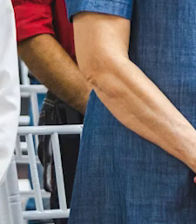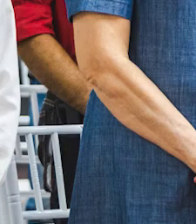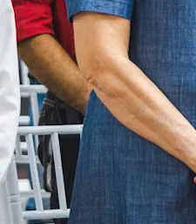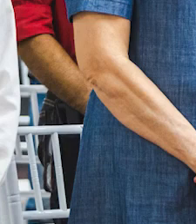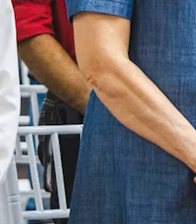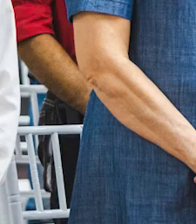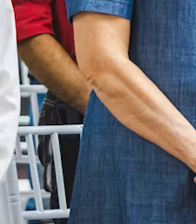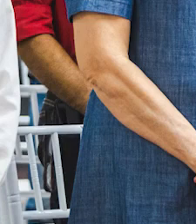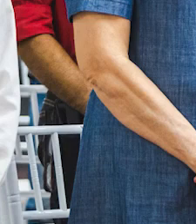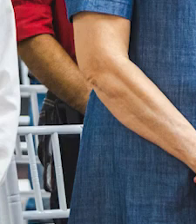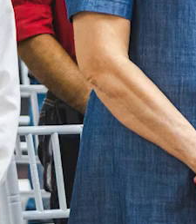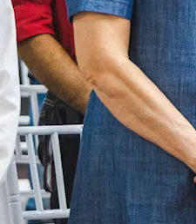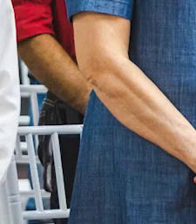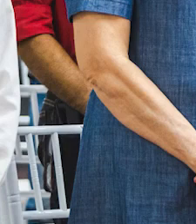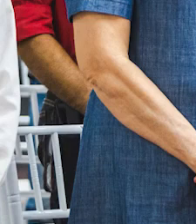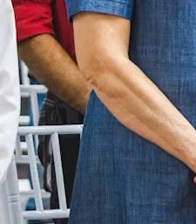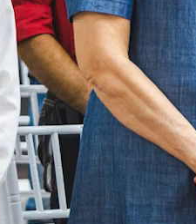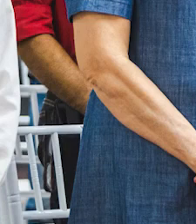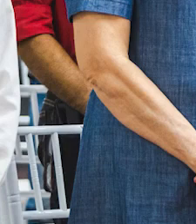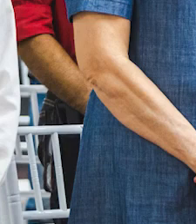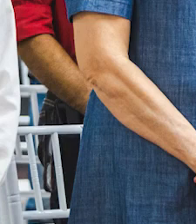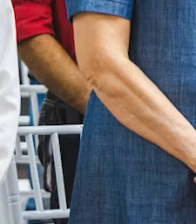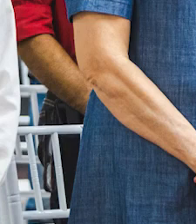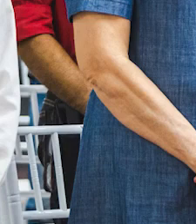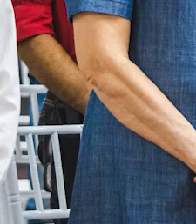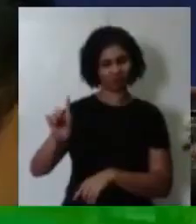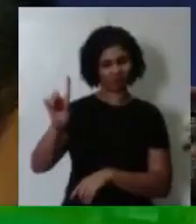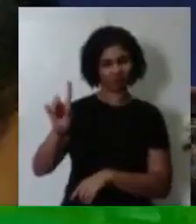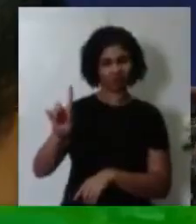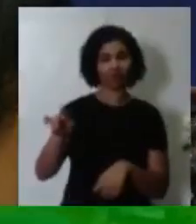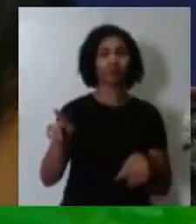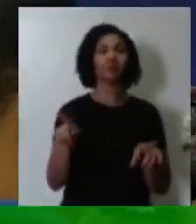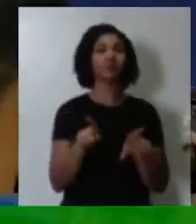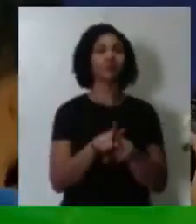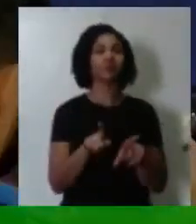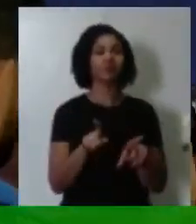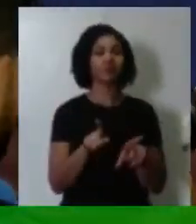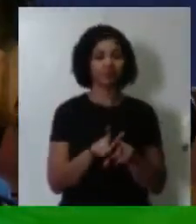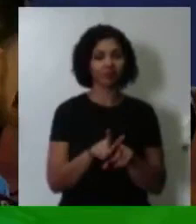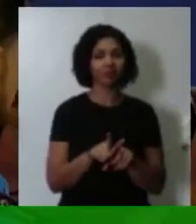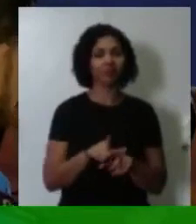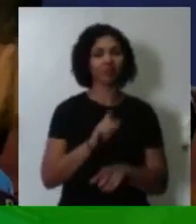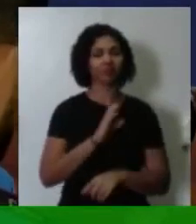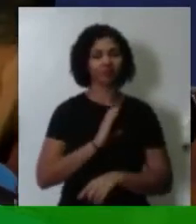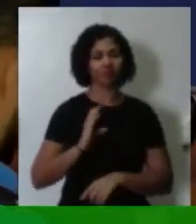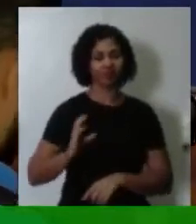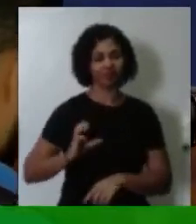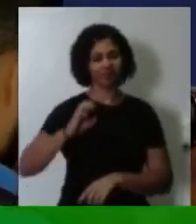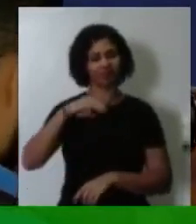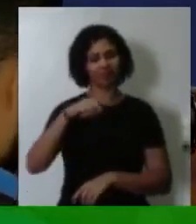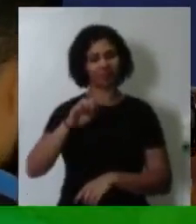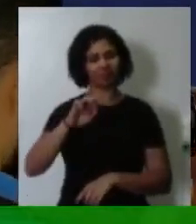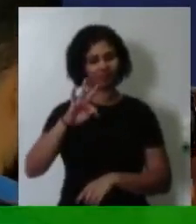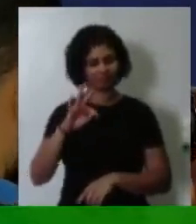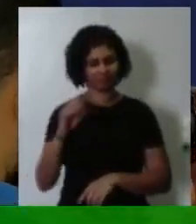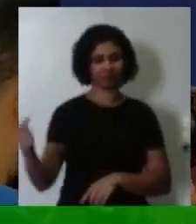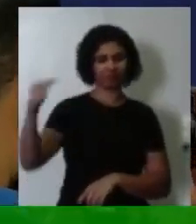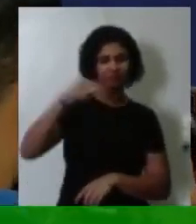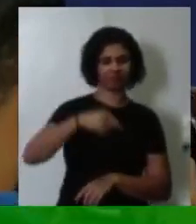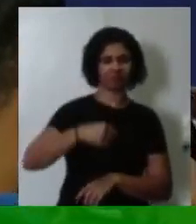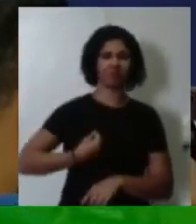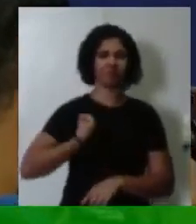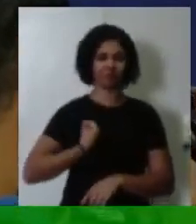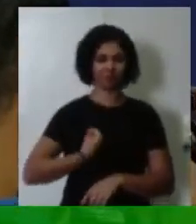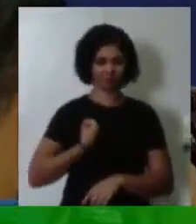Idalécio André. Muito obrigado, Idalécio. E a minha também cunhada, Marta, que está presente. aqui,